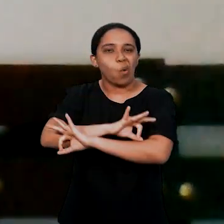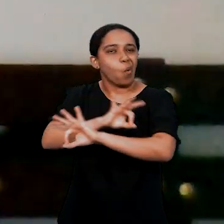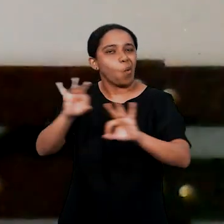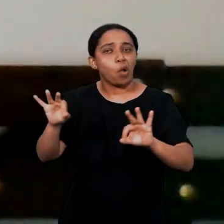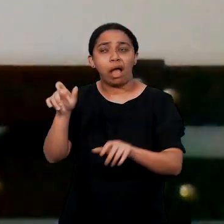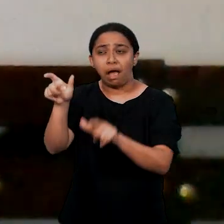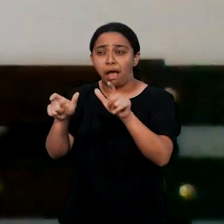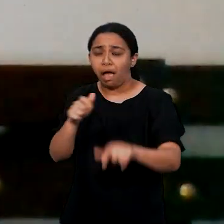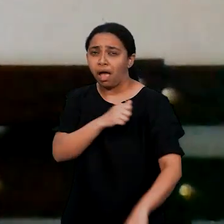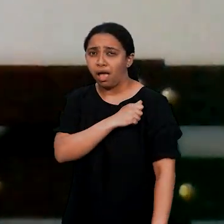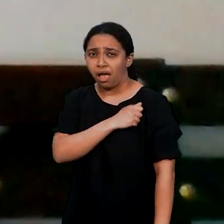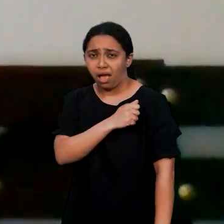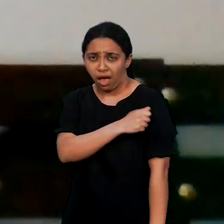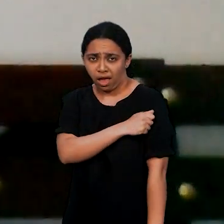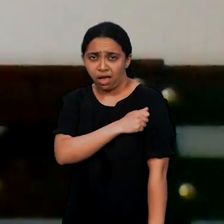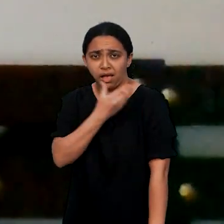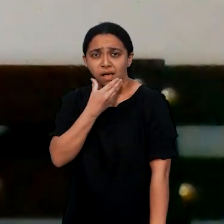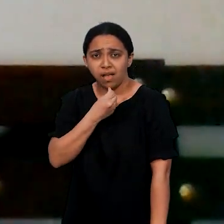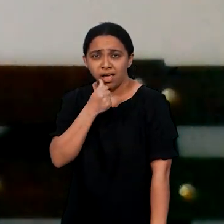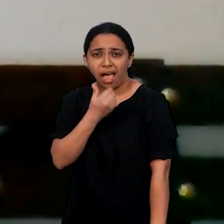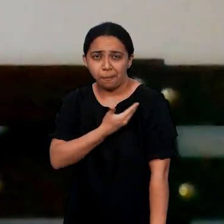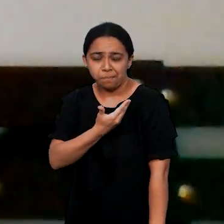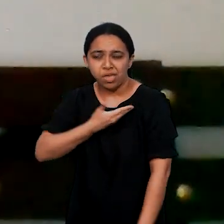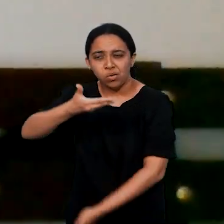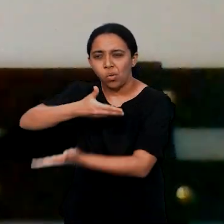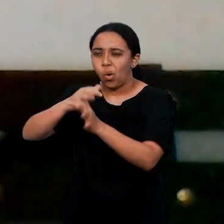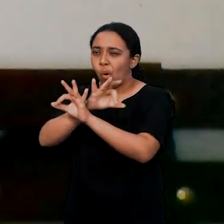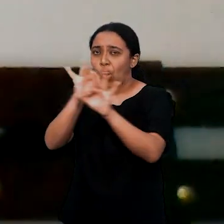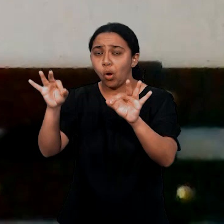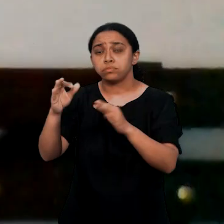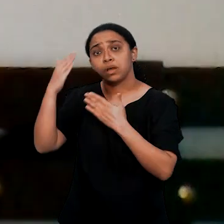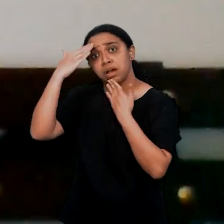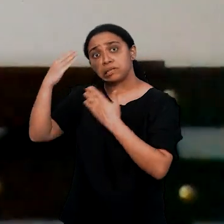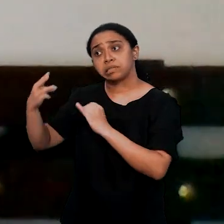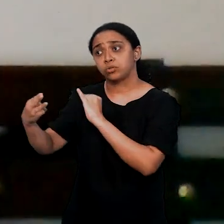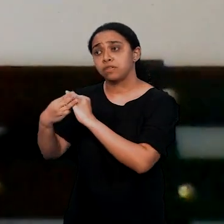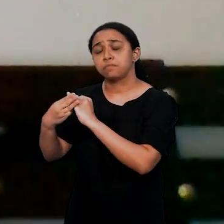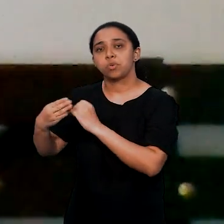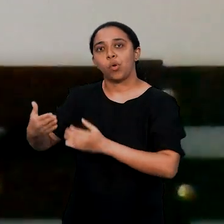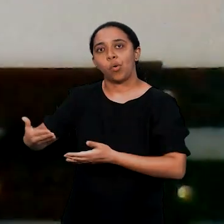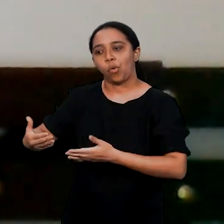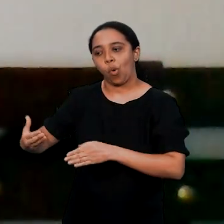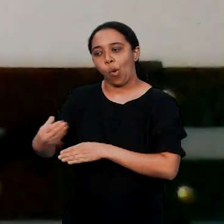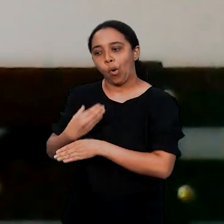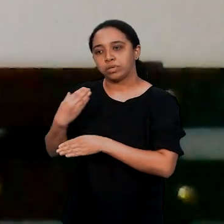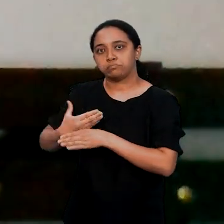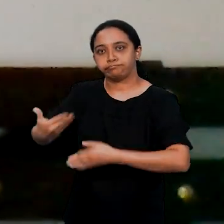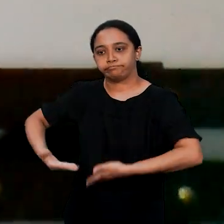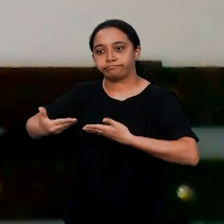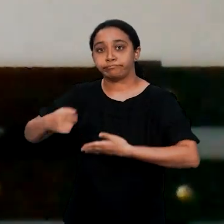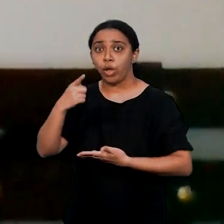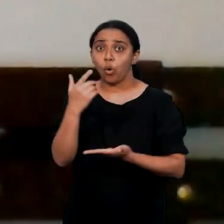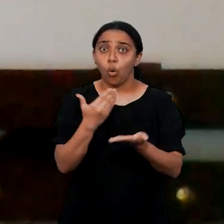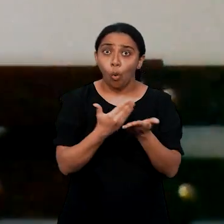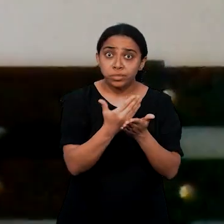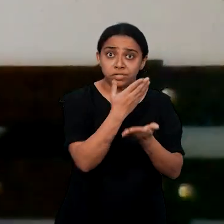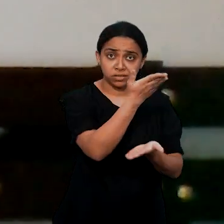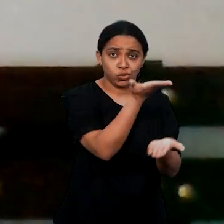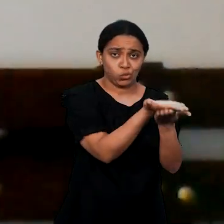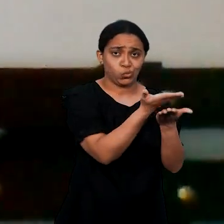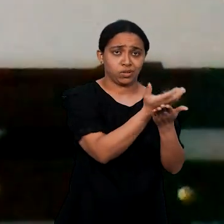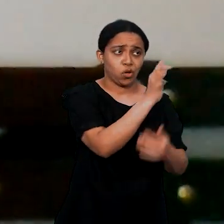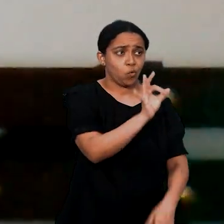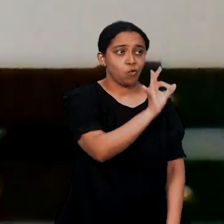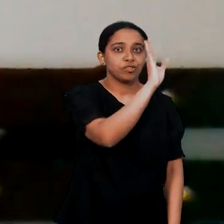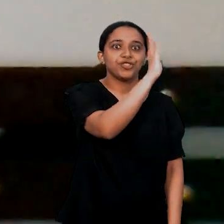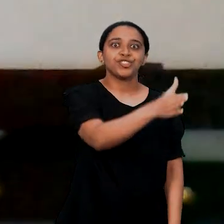colegas também eram ótimos. E sou muito grato ao IFMA por me moldar para quando eu cheguei na UFMA e eu